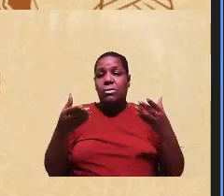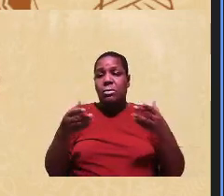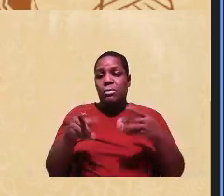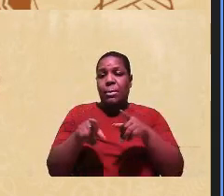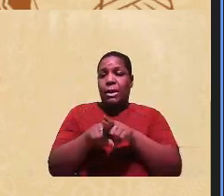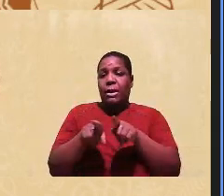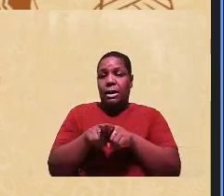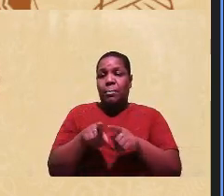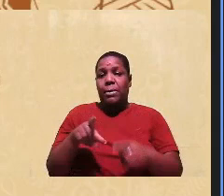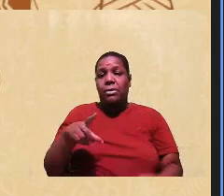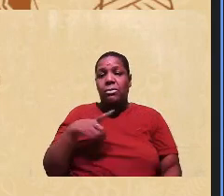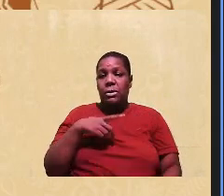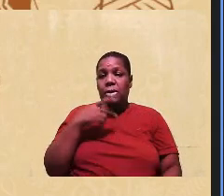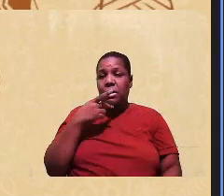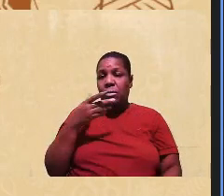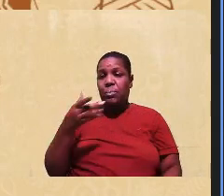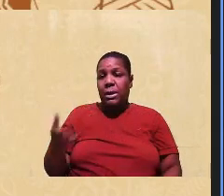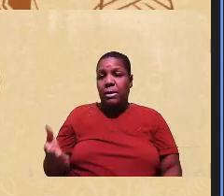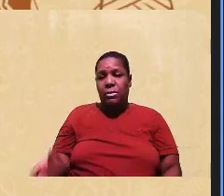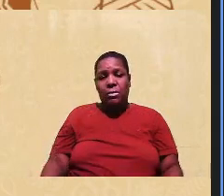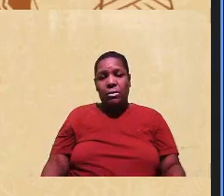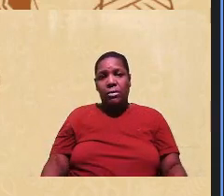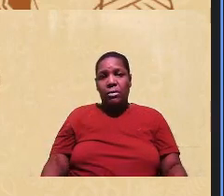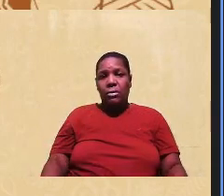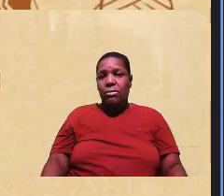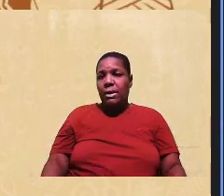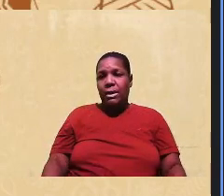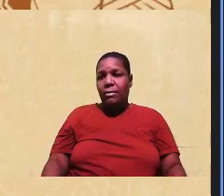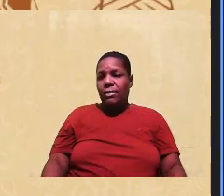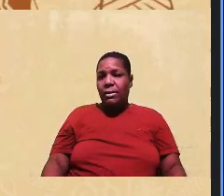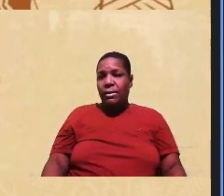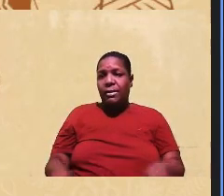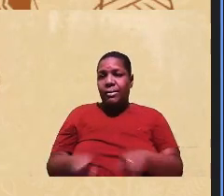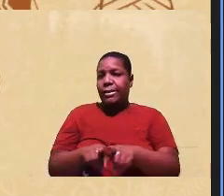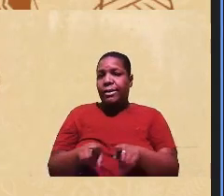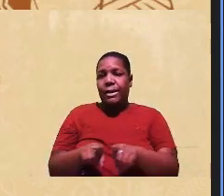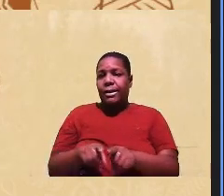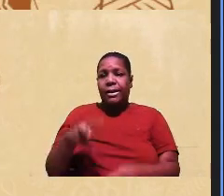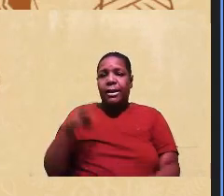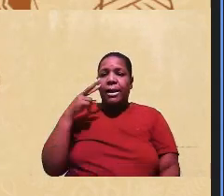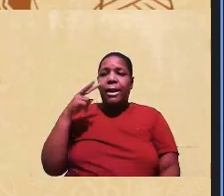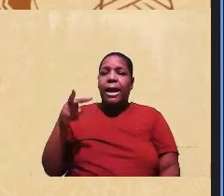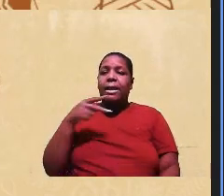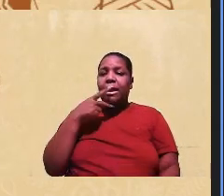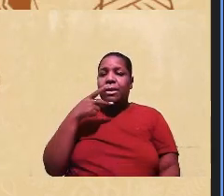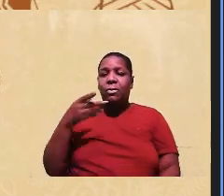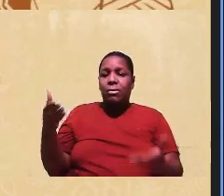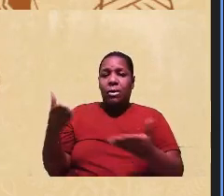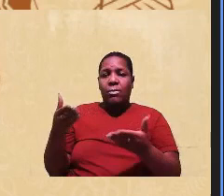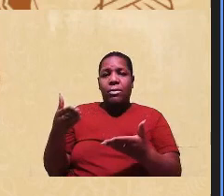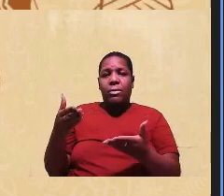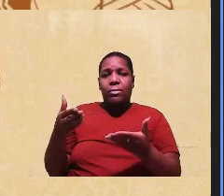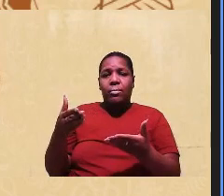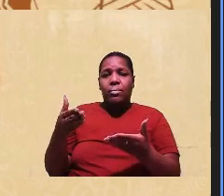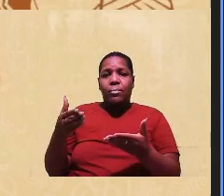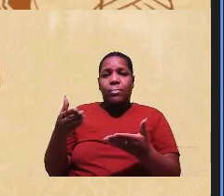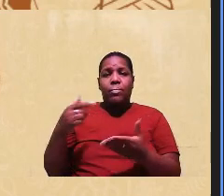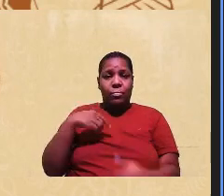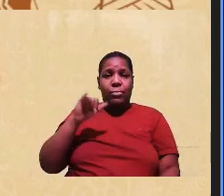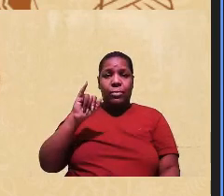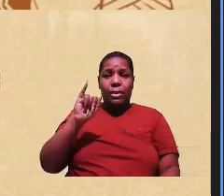e como também os conceitos não são estáticos. Porém, estou insistindo nas categorias do IBGE justamente